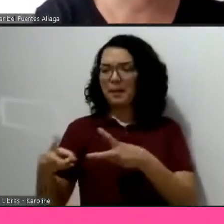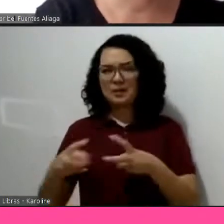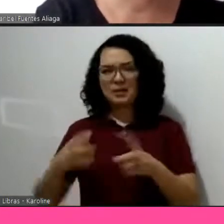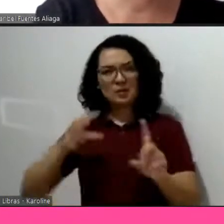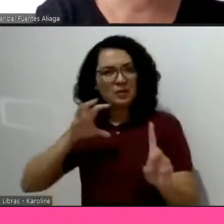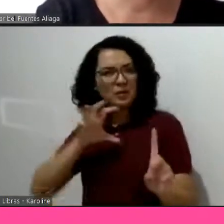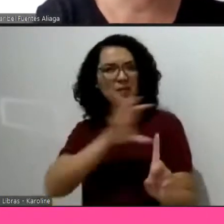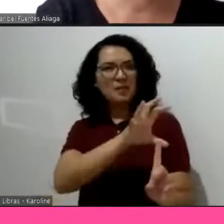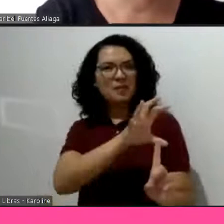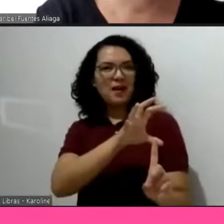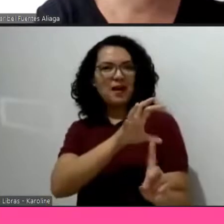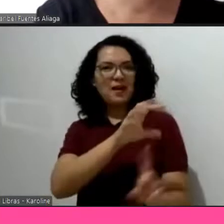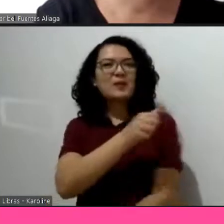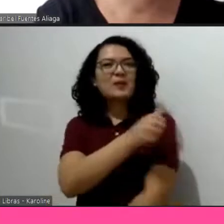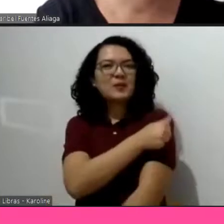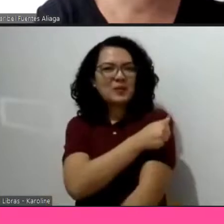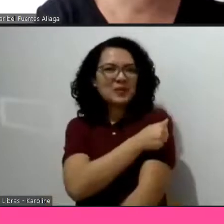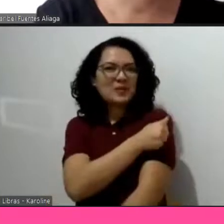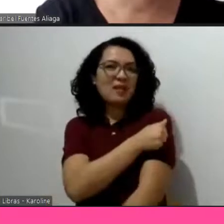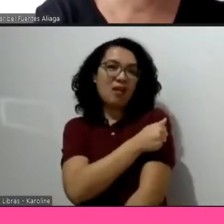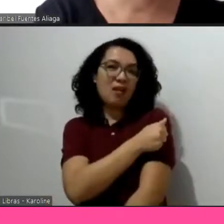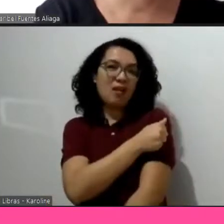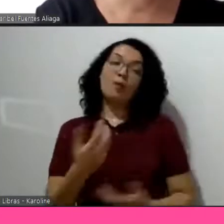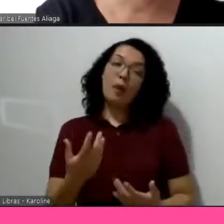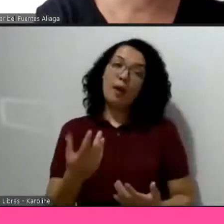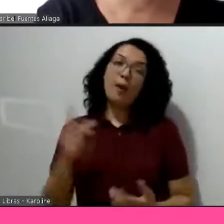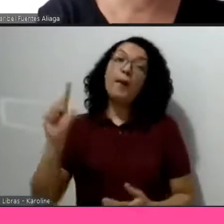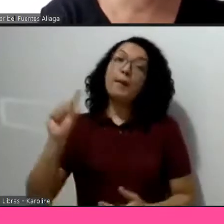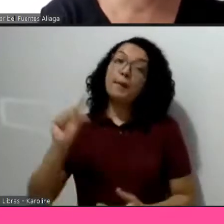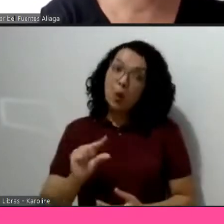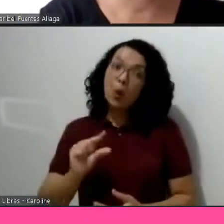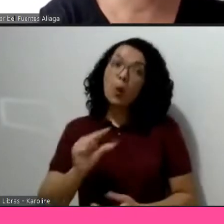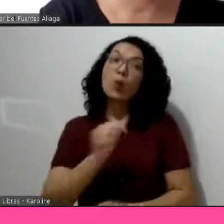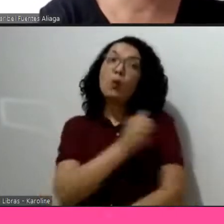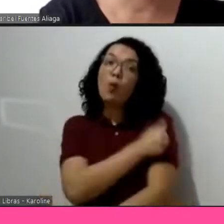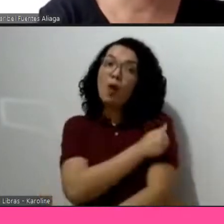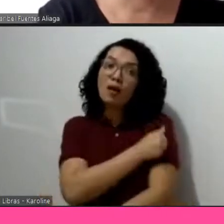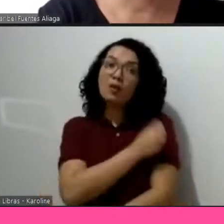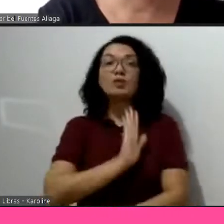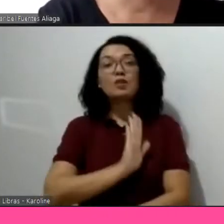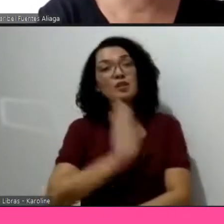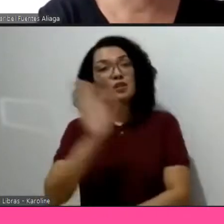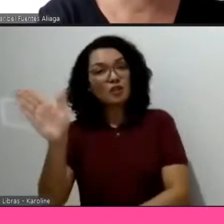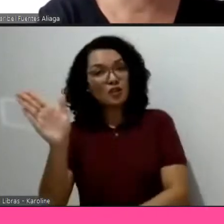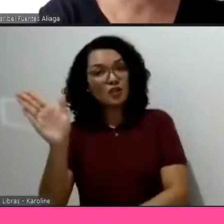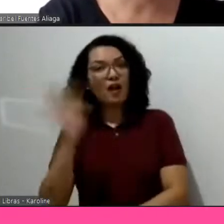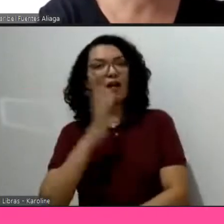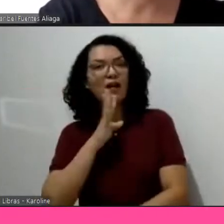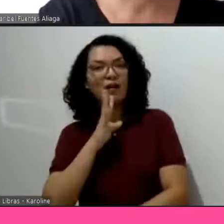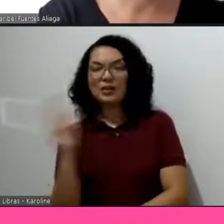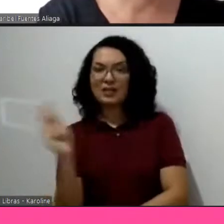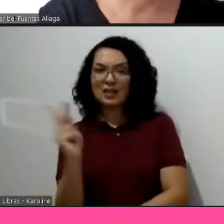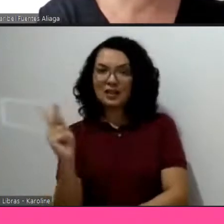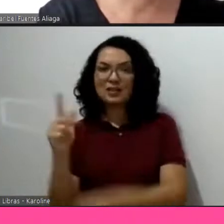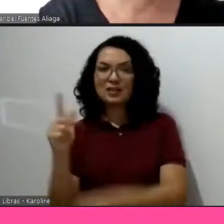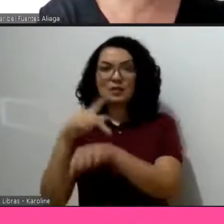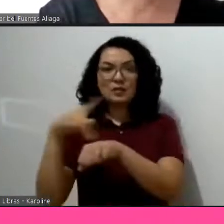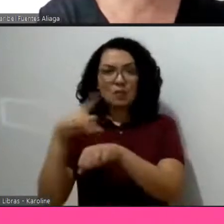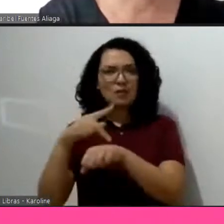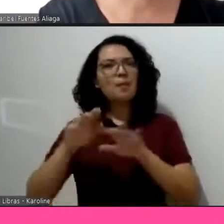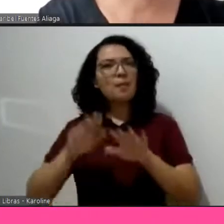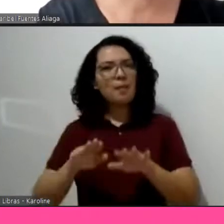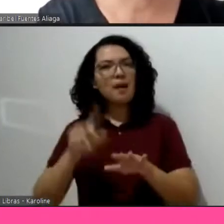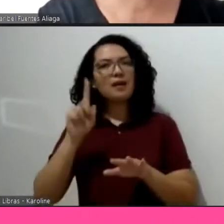nos poucos que foram, a gente também não tem tanto recurso assim, mas eu acho que isso tem sido bastante importante.